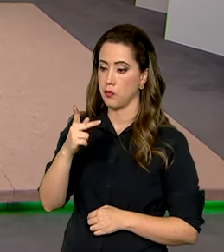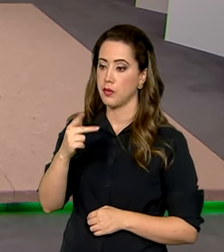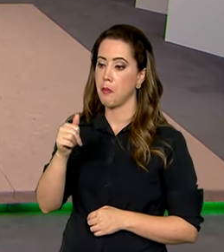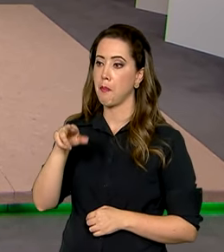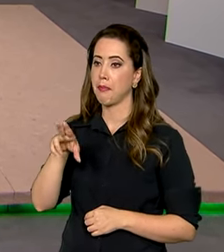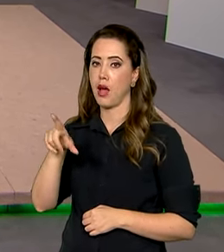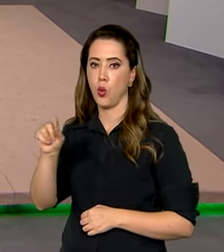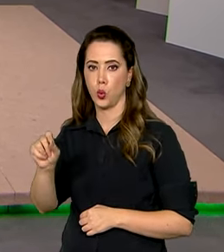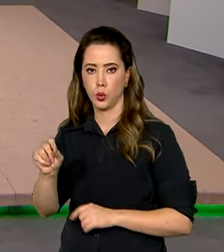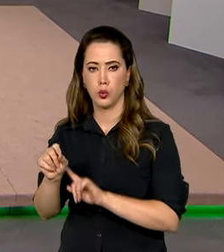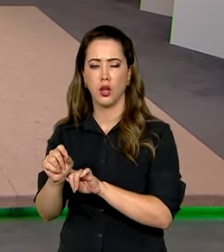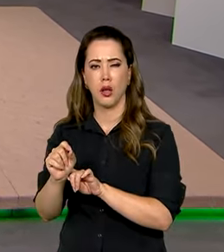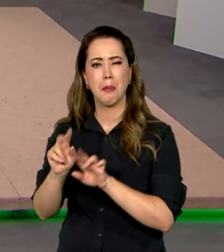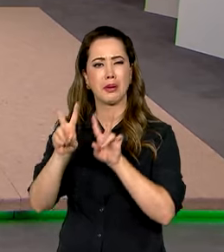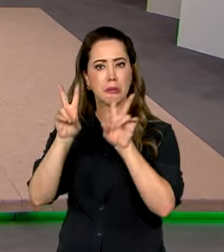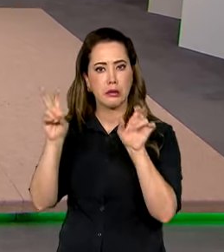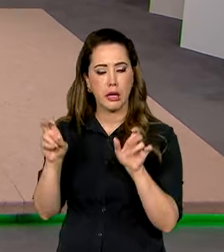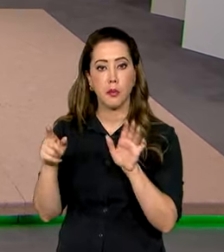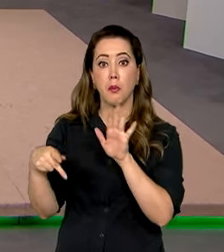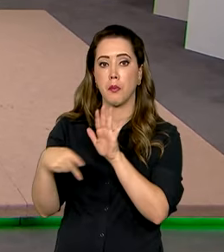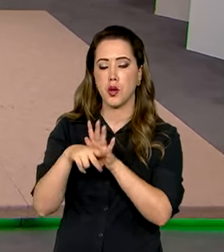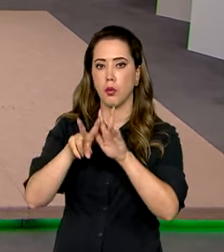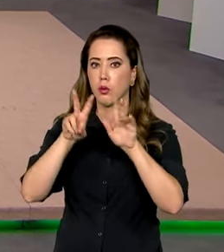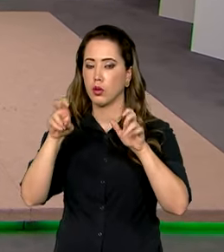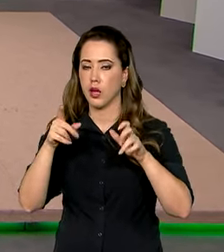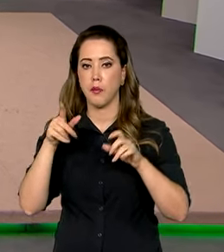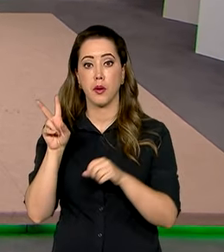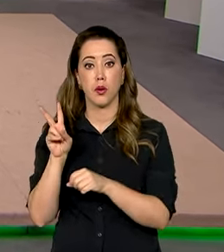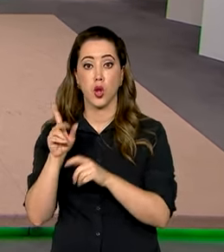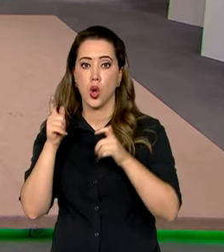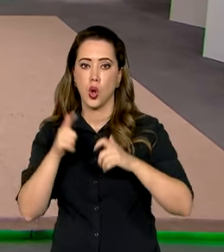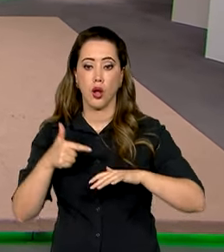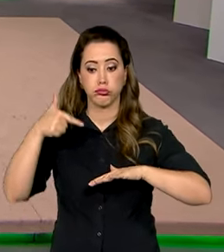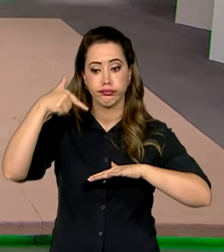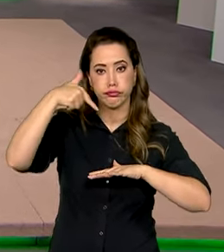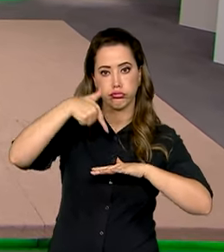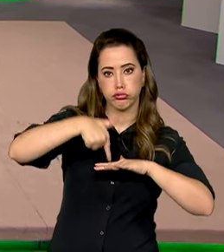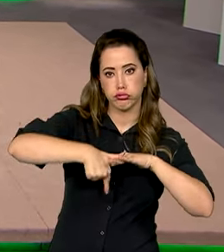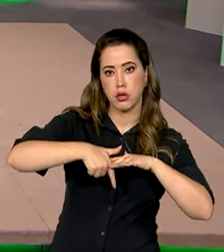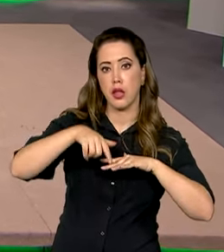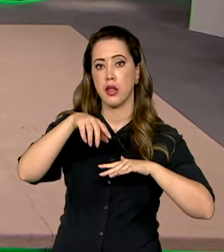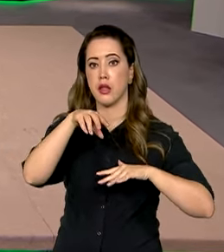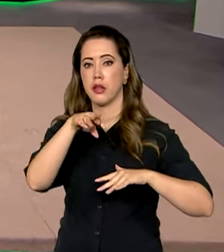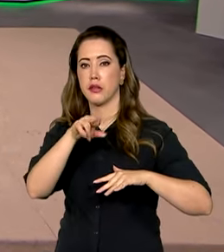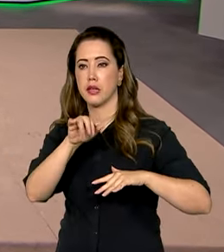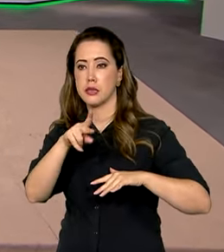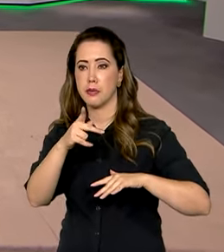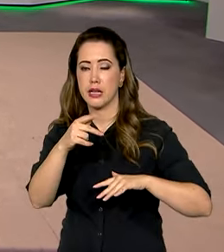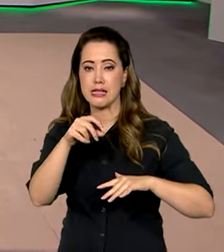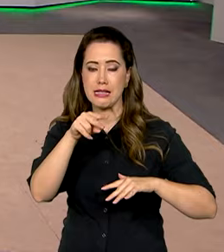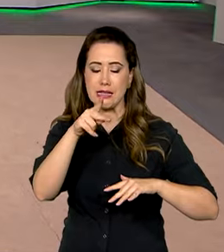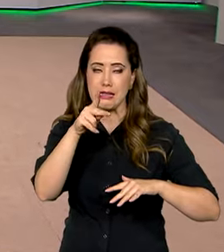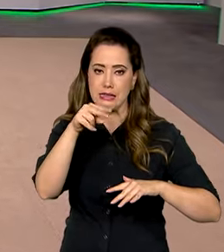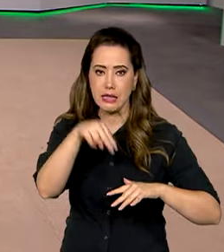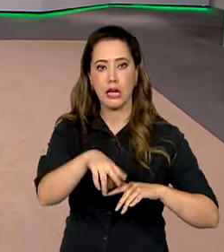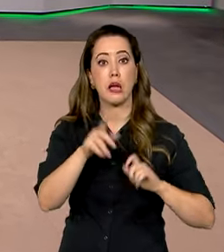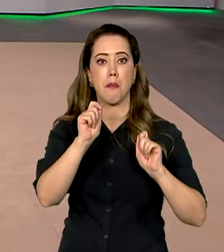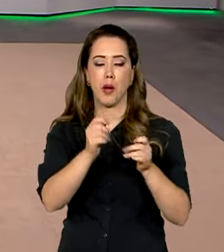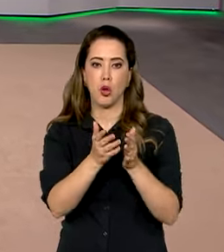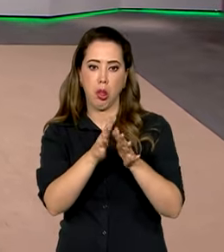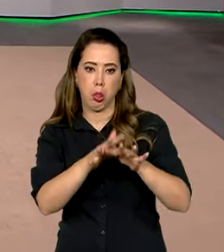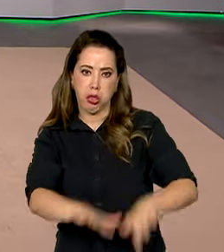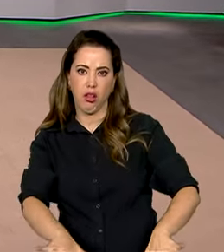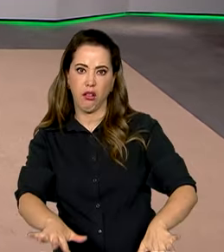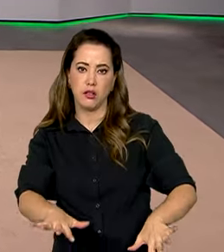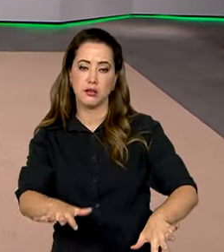tratar das ações necessárias na área ao redor da mina 18 da Braskem, que está em risco iminente de colapso